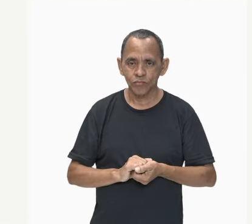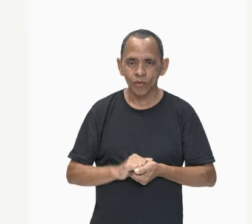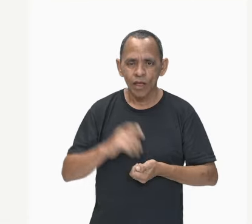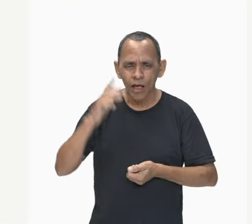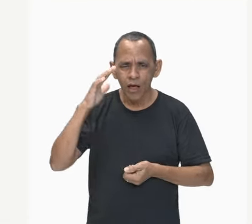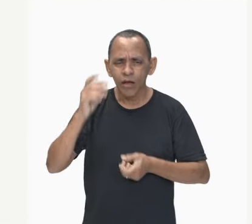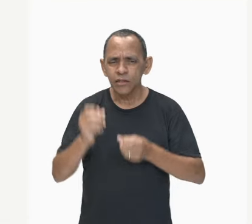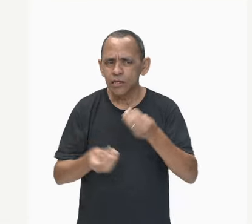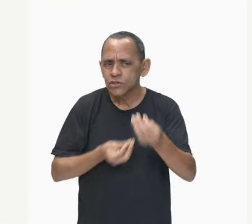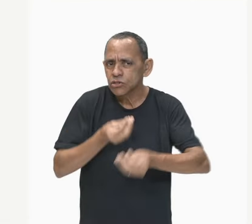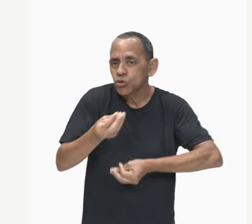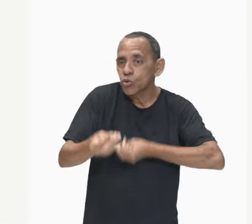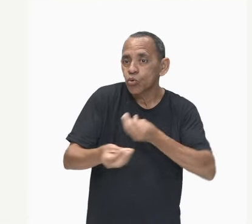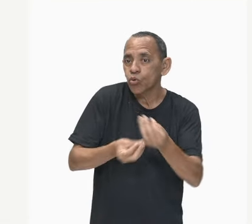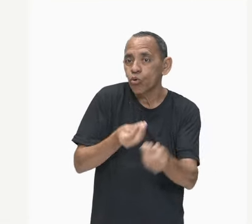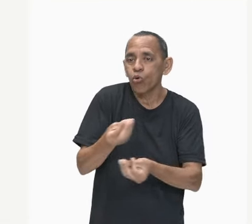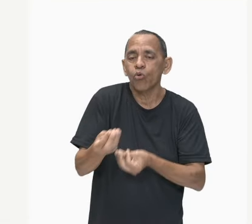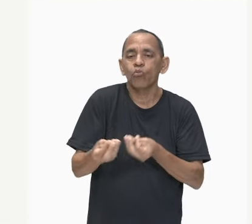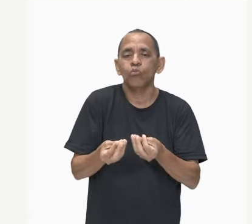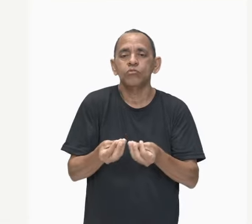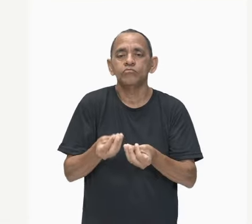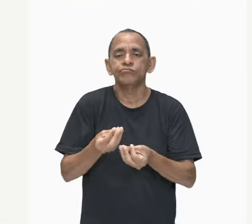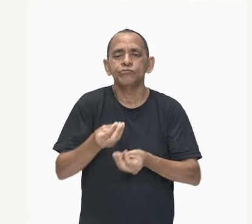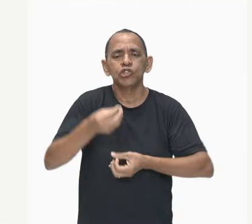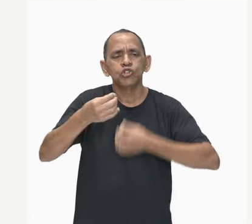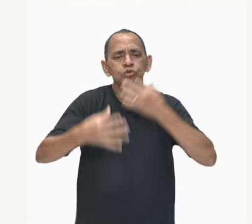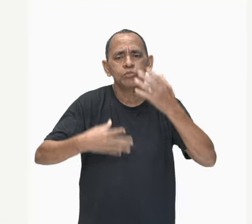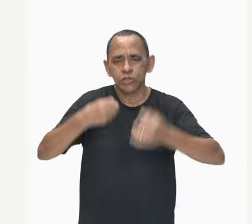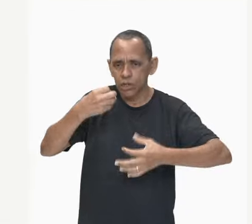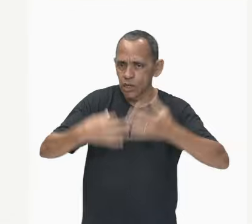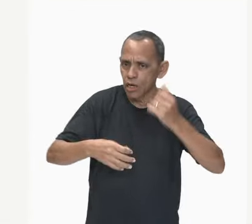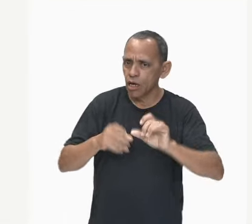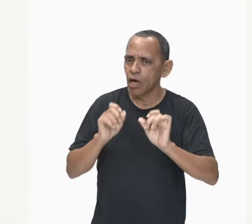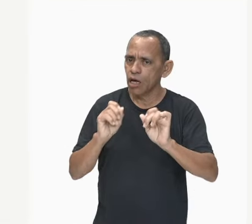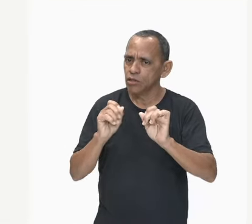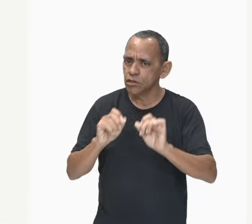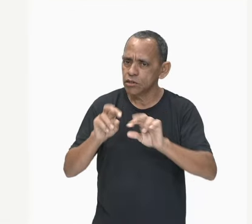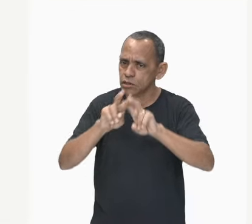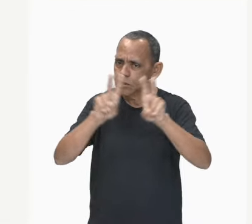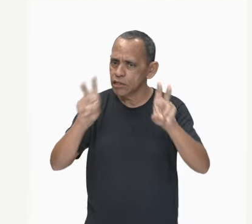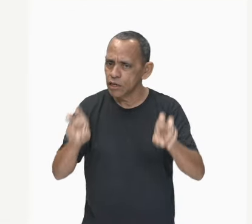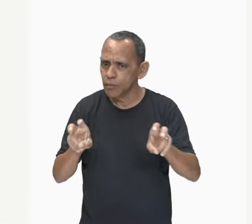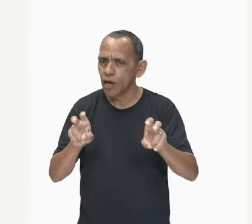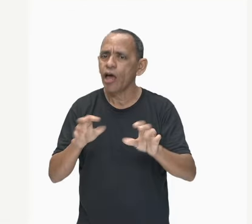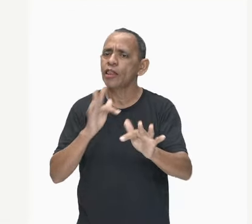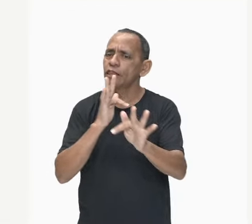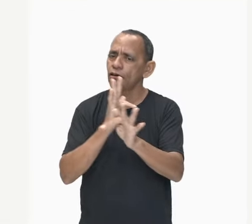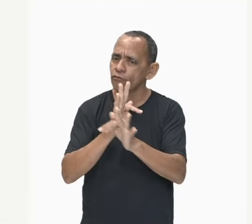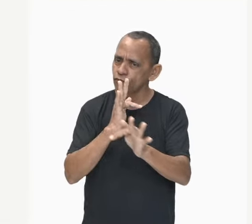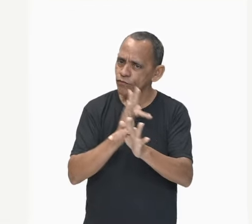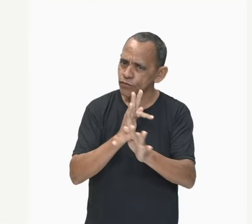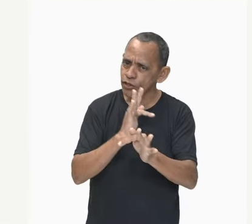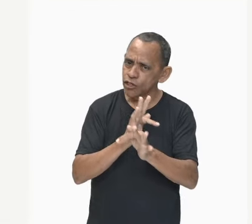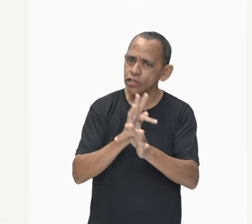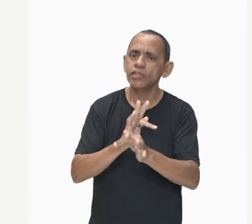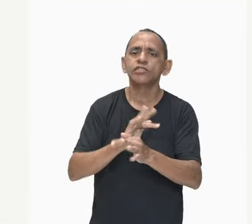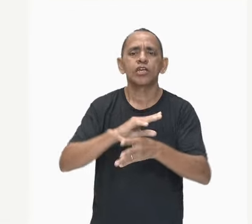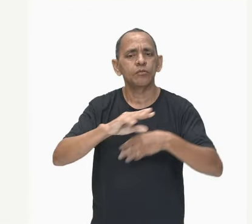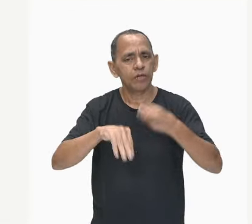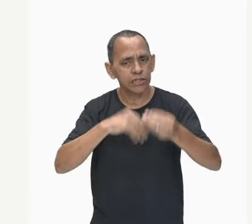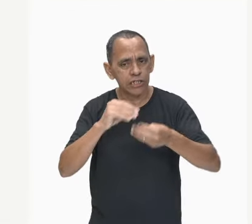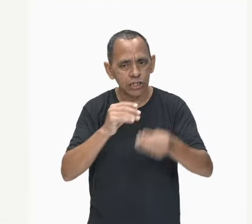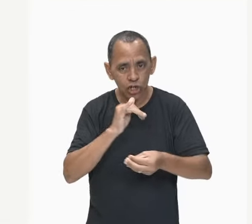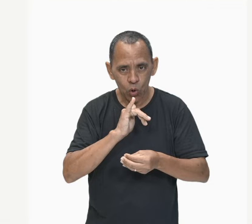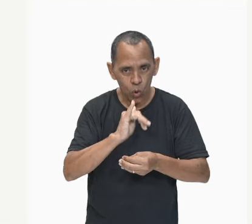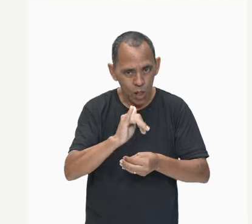fala em eletrização. Então, já estou falando aí que na física a carga elétrica, que